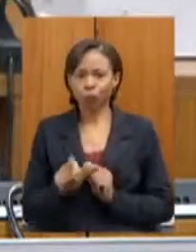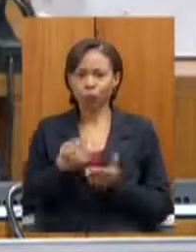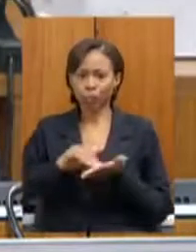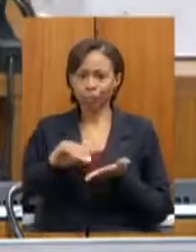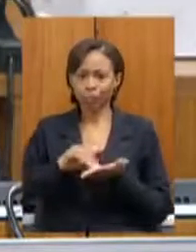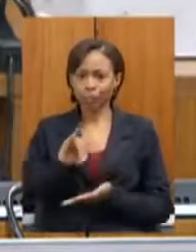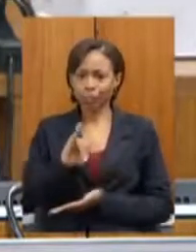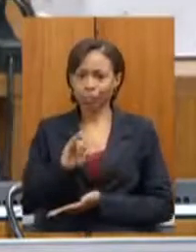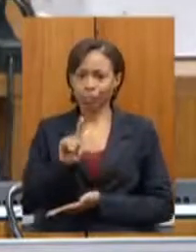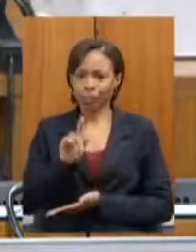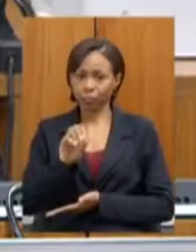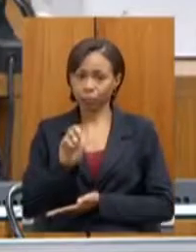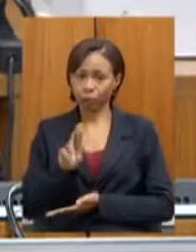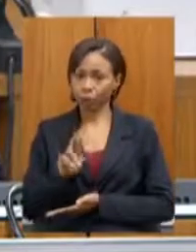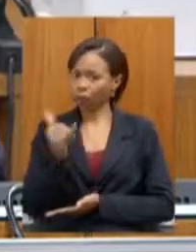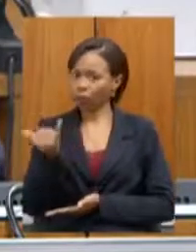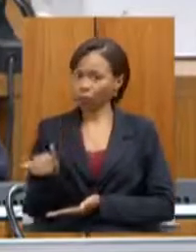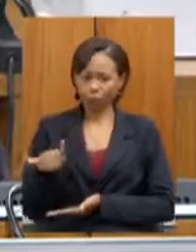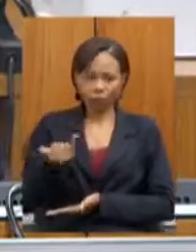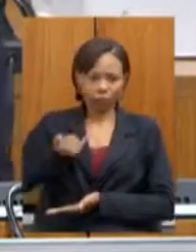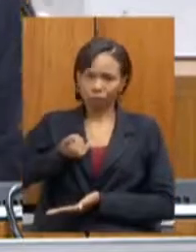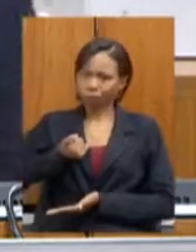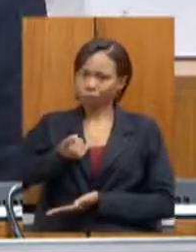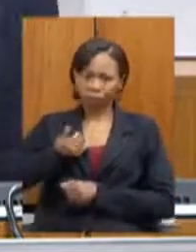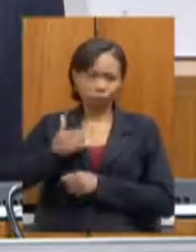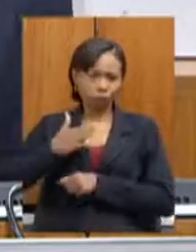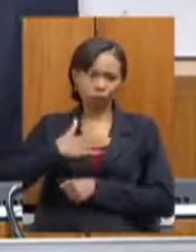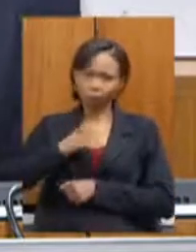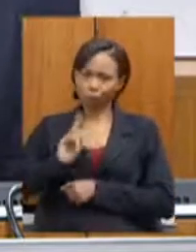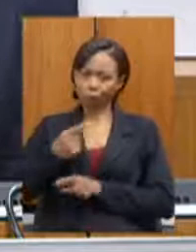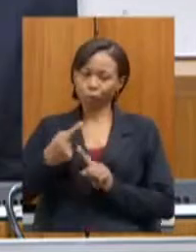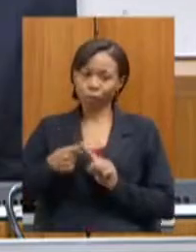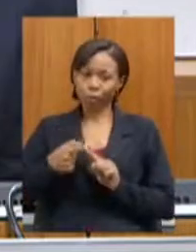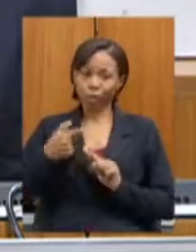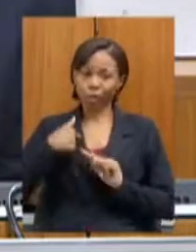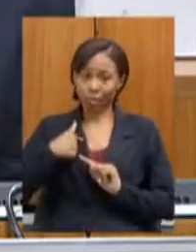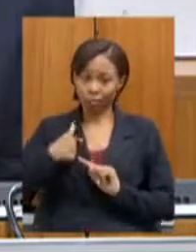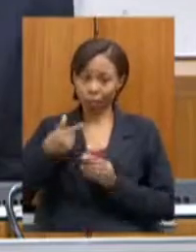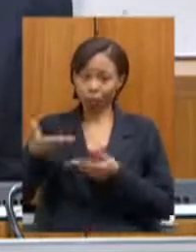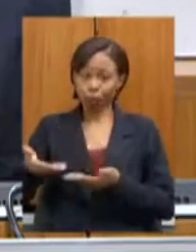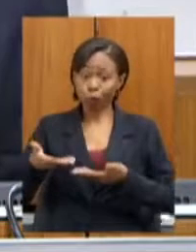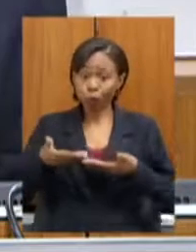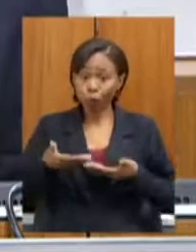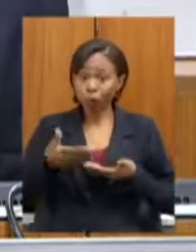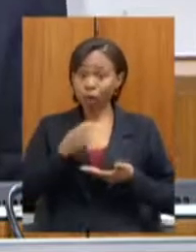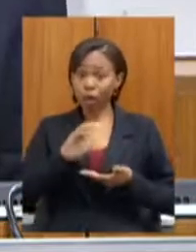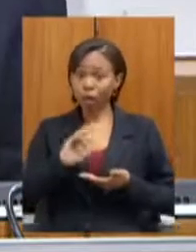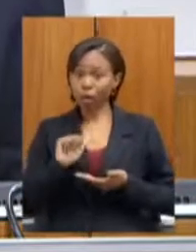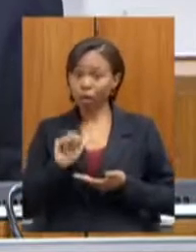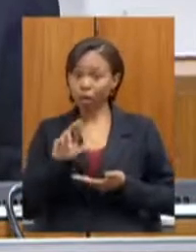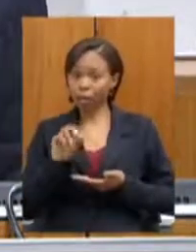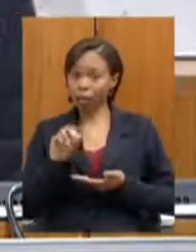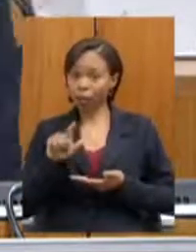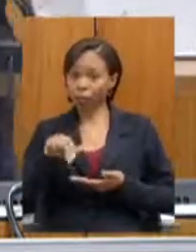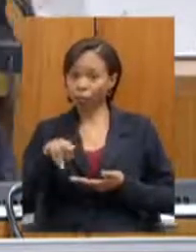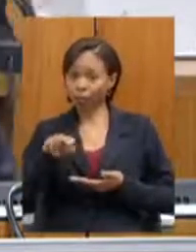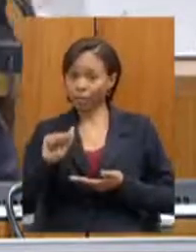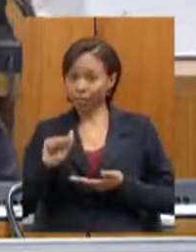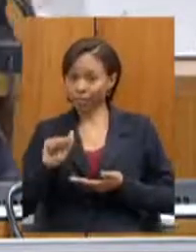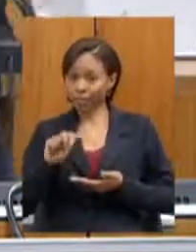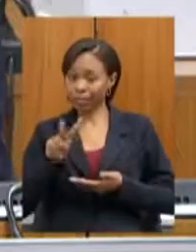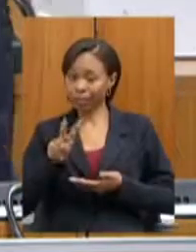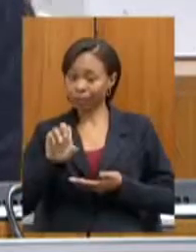fala mais comigo, porque eu trouxe a Carolina Vespusti, conhecida de todos aqui na Assembleia, para a minha chefe de